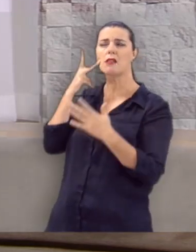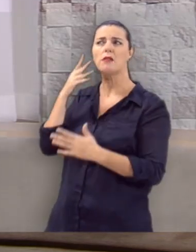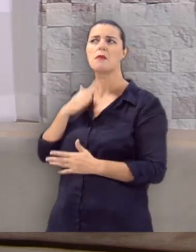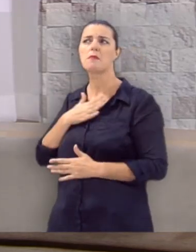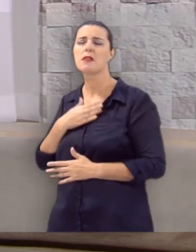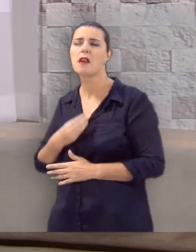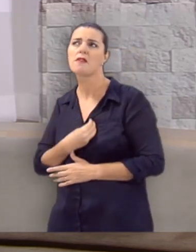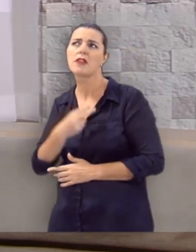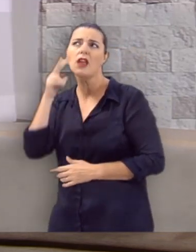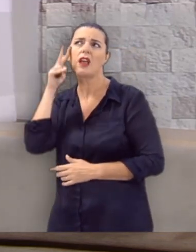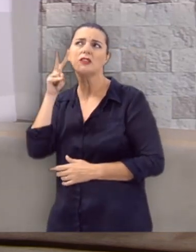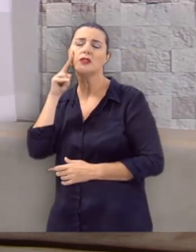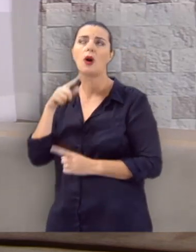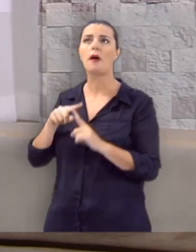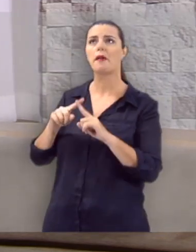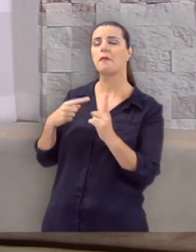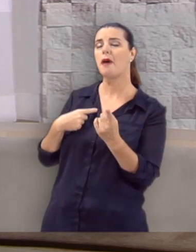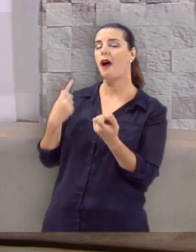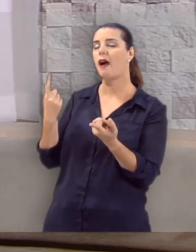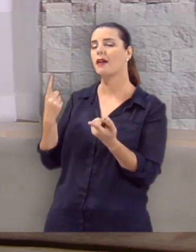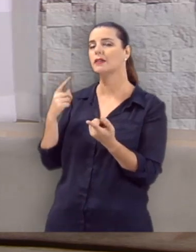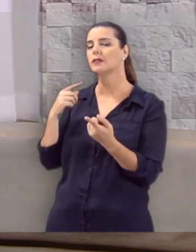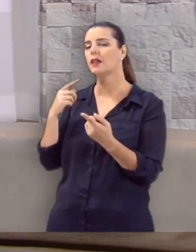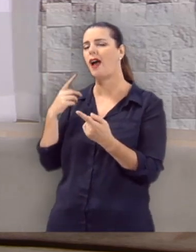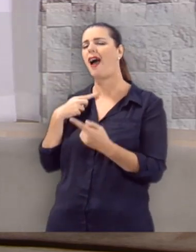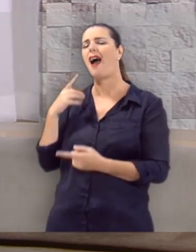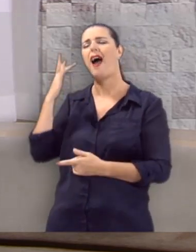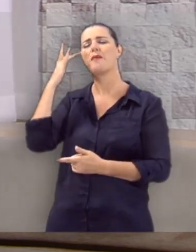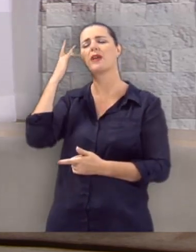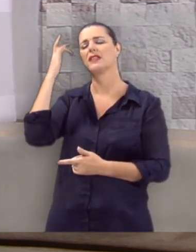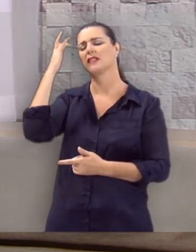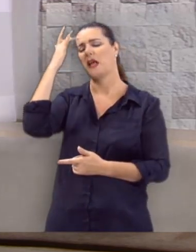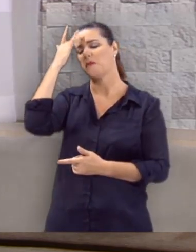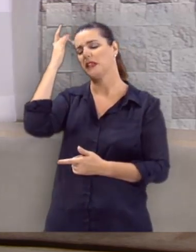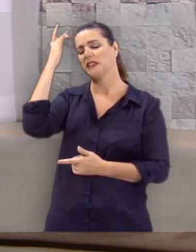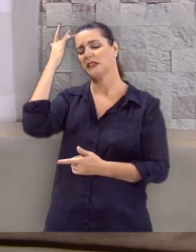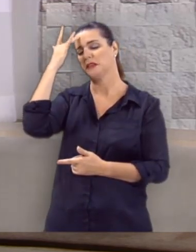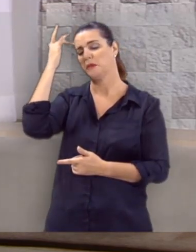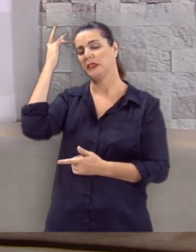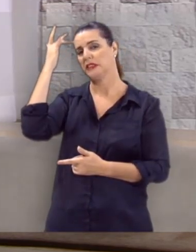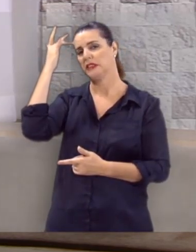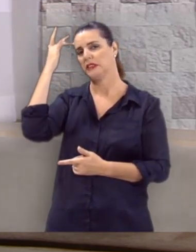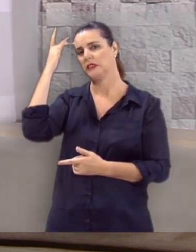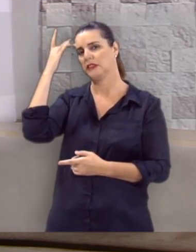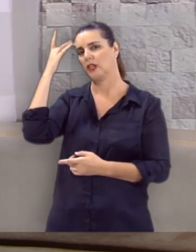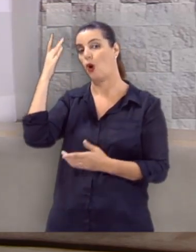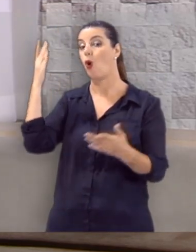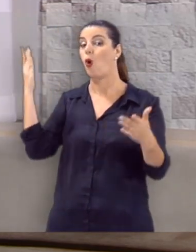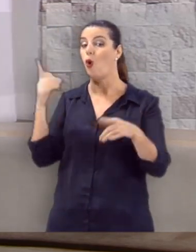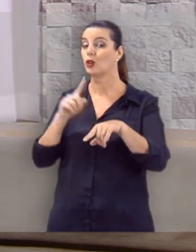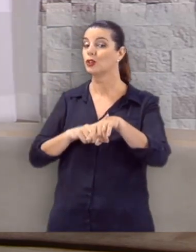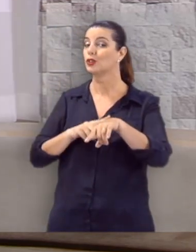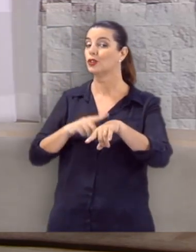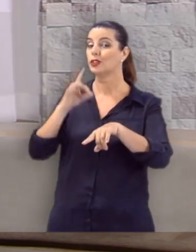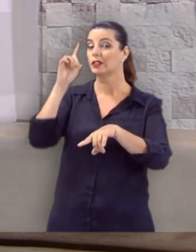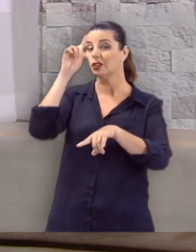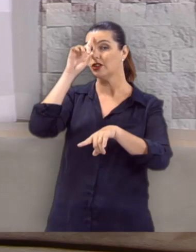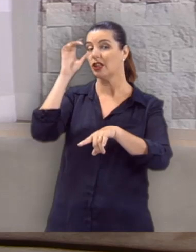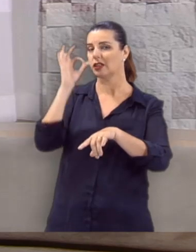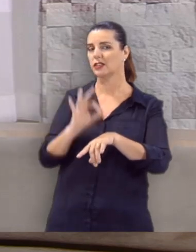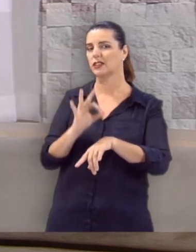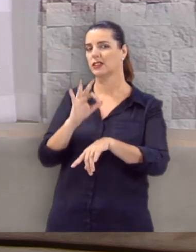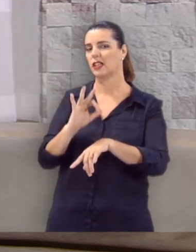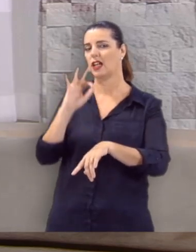bênção de Deus na sua história. Mas talvez você tenha adiado e adiado este encontro com Deus. Hoje é o dia oportuno.